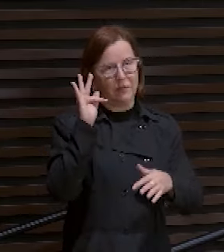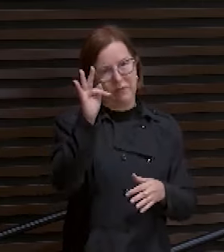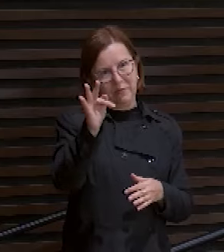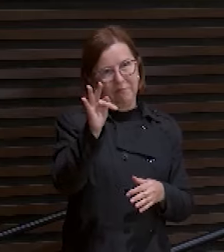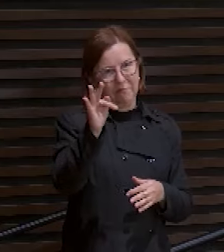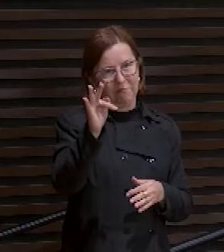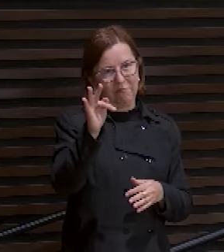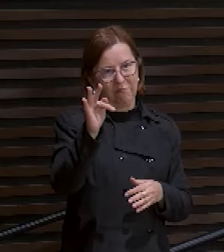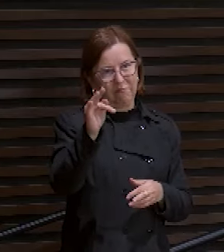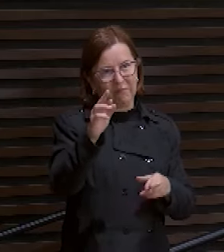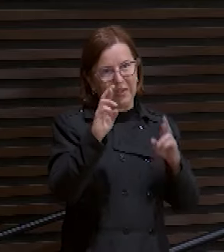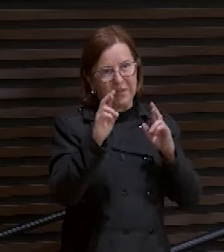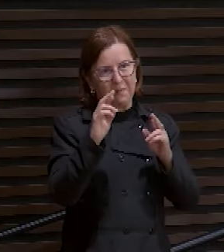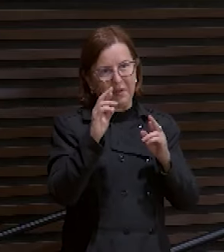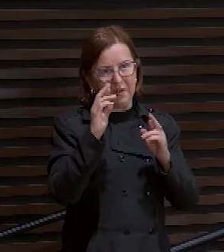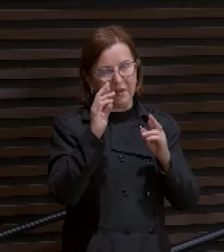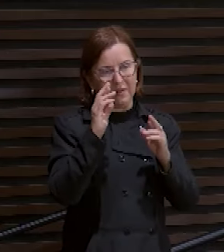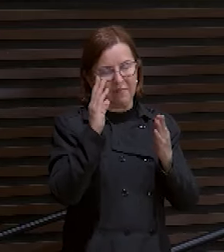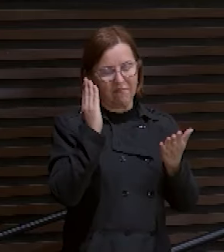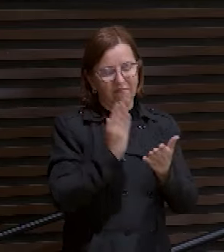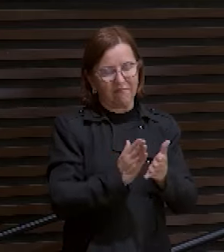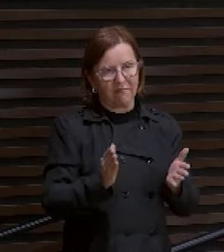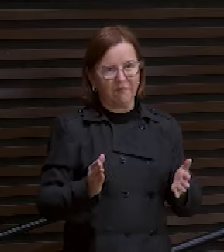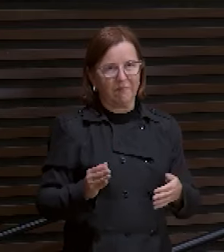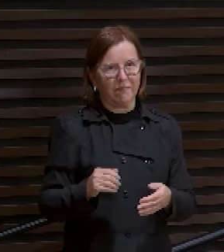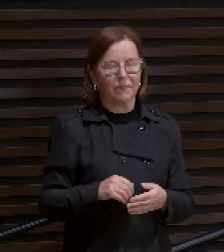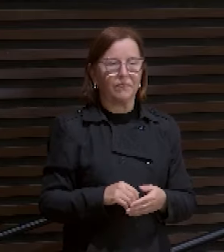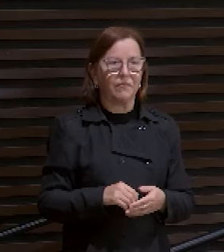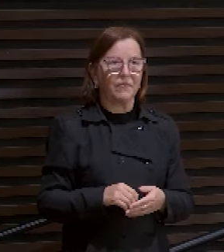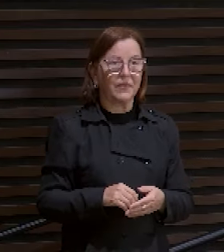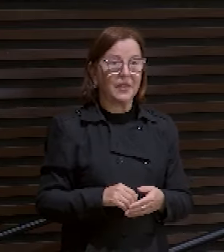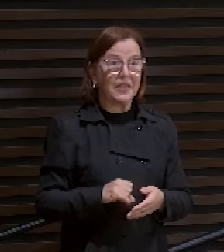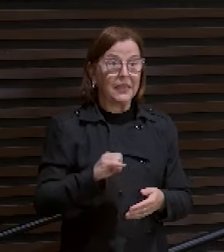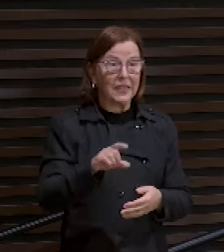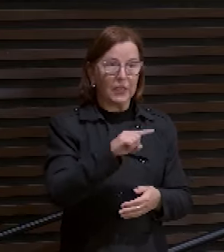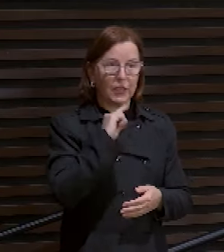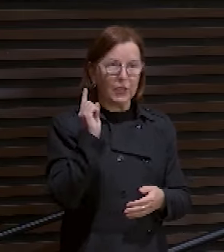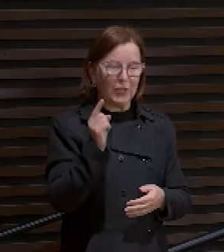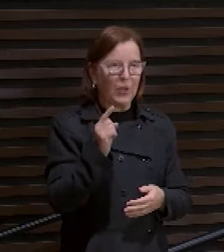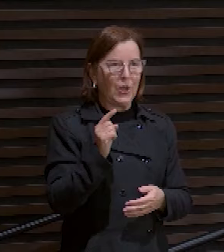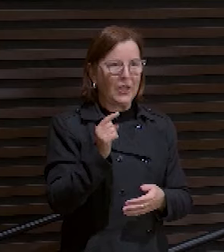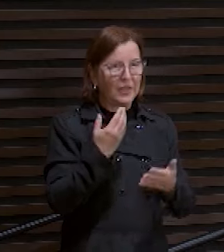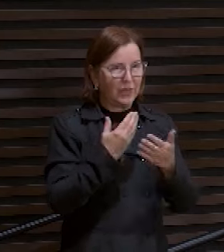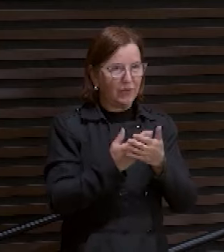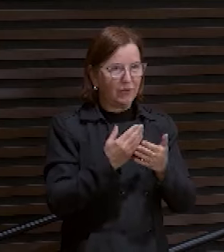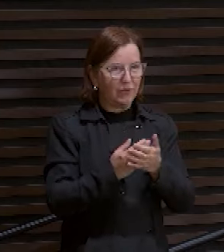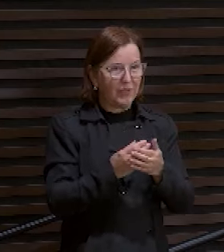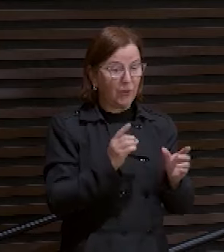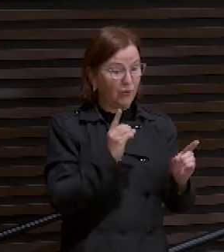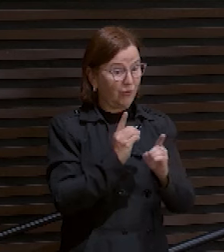esperança da pessoa. Ah, quando a gente estudar os discípulos de Emmaus, hein, Lelê?